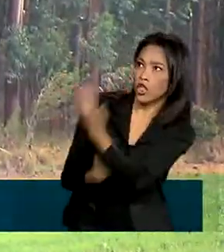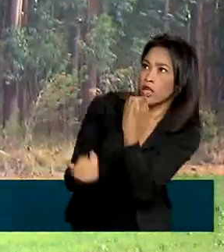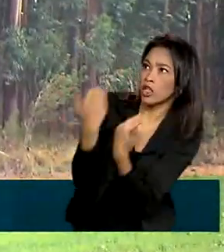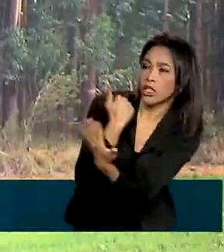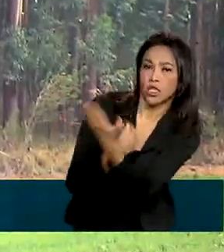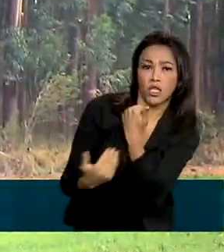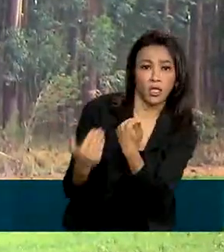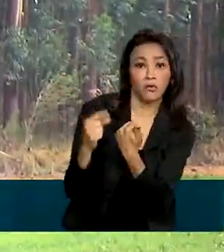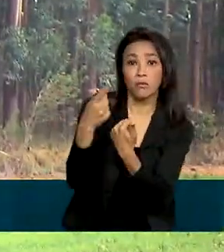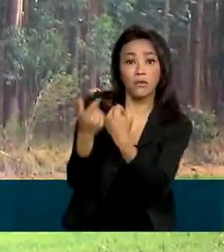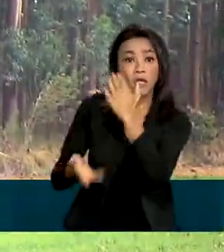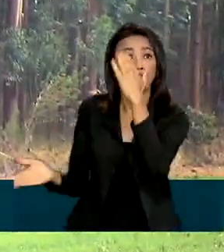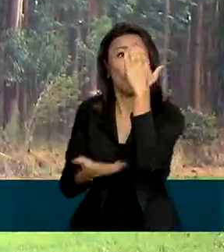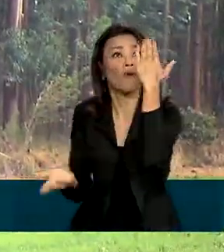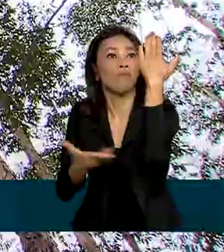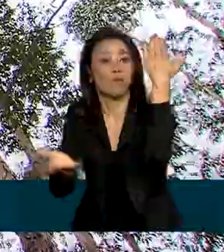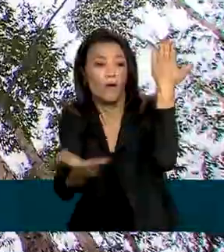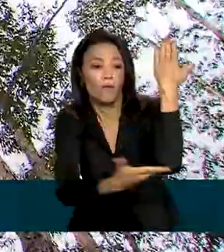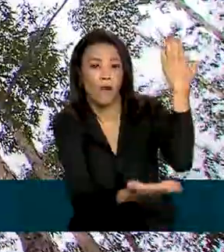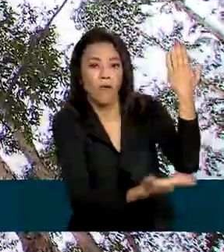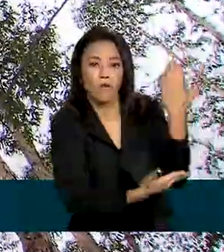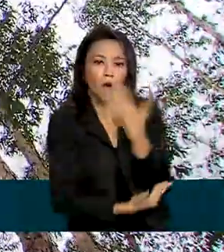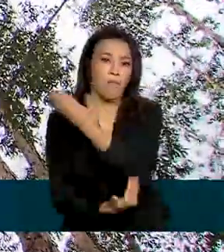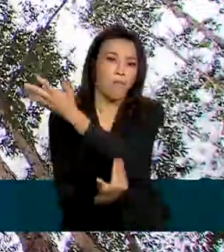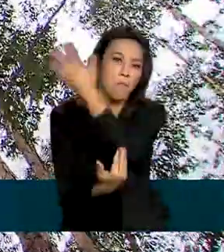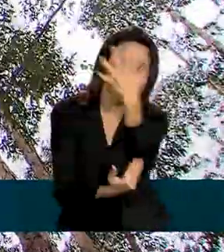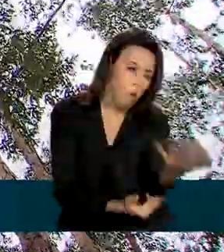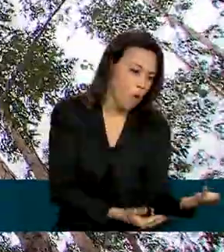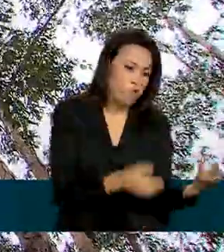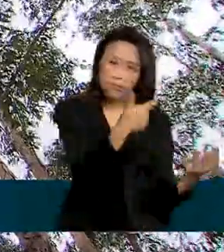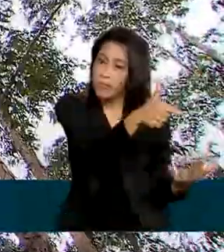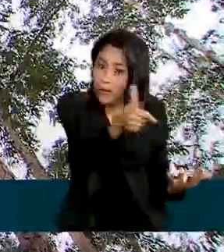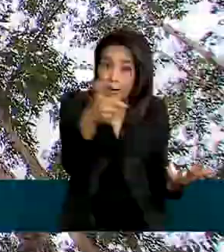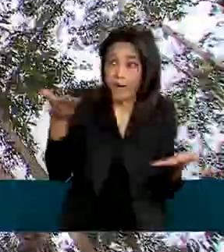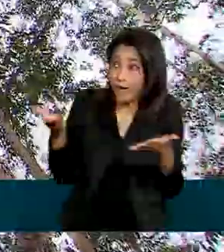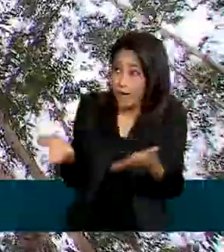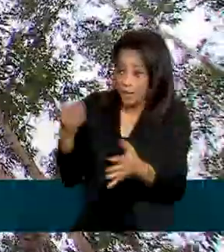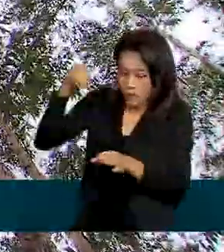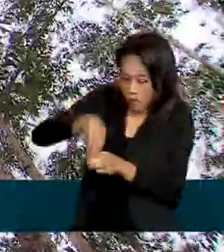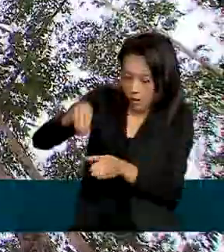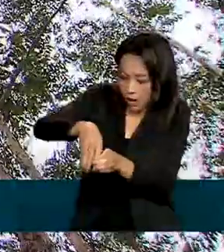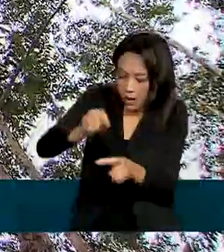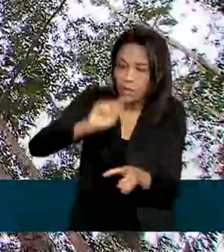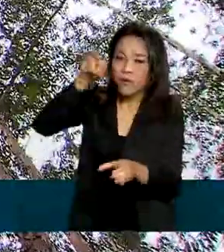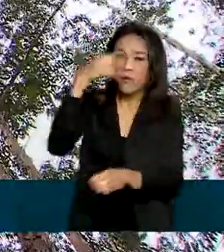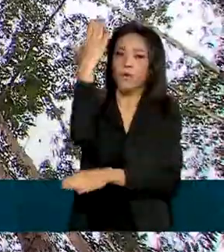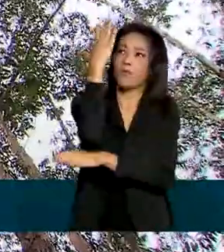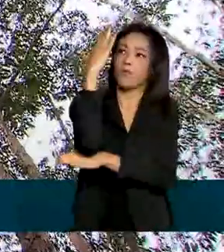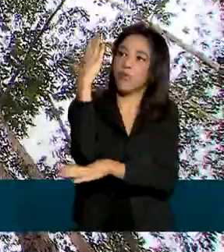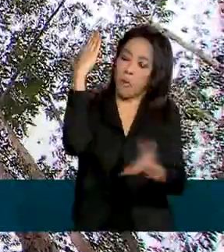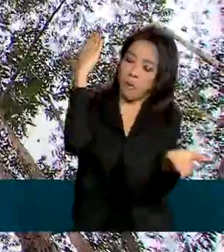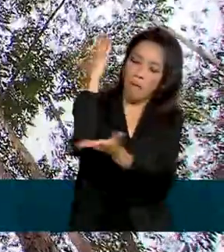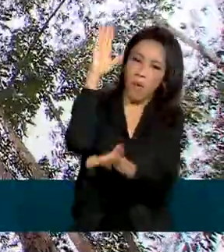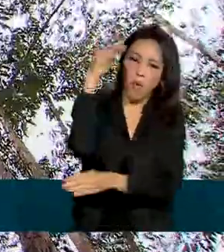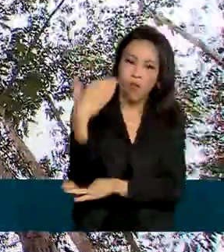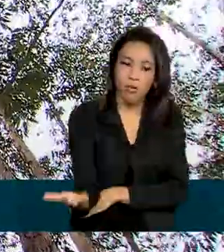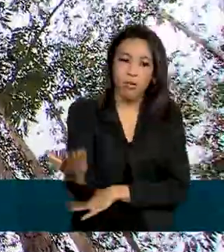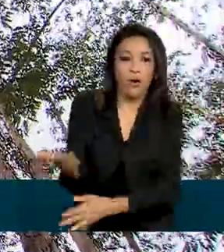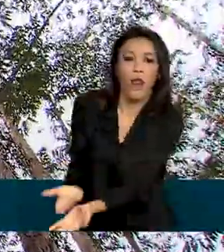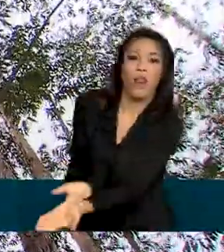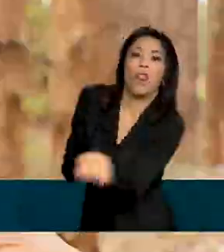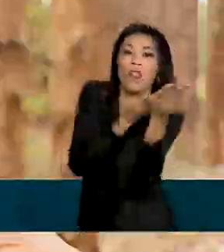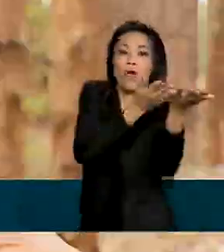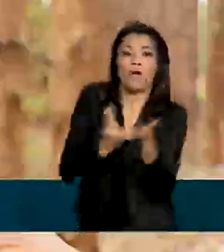há desmatamento da flora nativa. Nessa técnica que garante mais produtividade, o eucalipto é destinado às